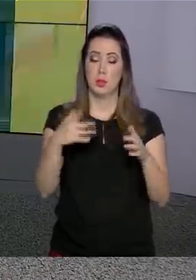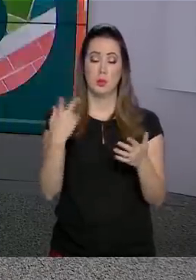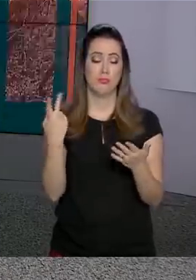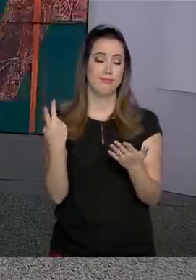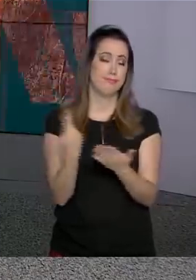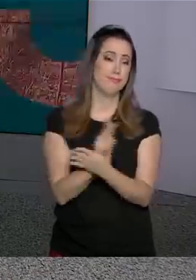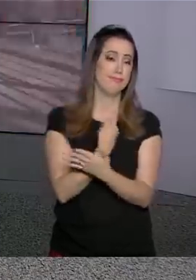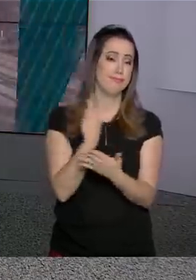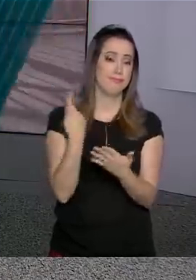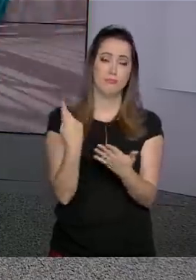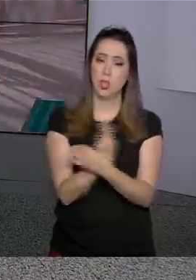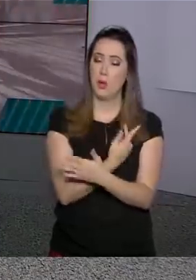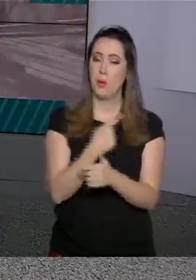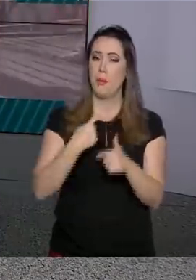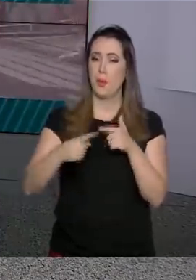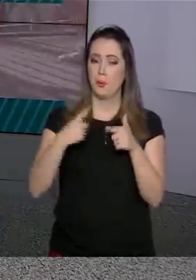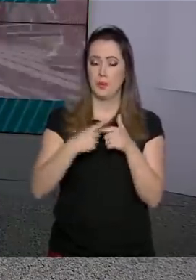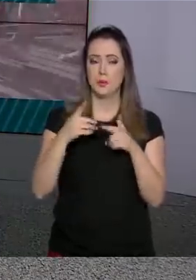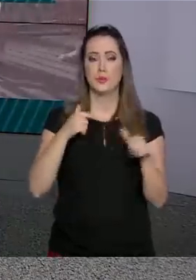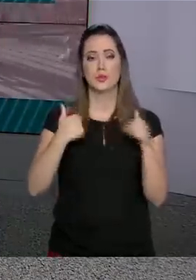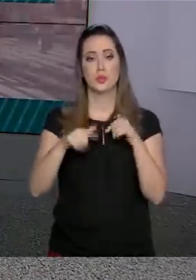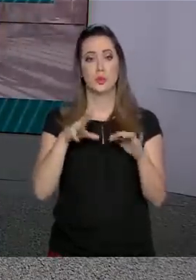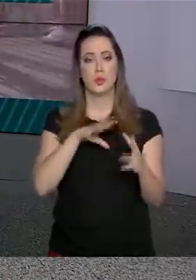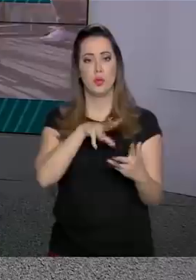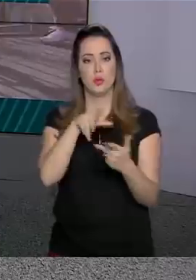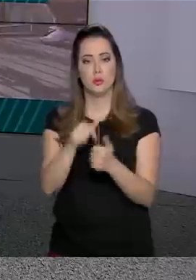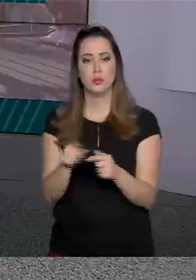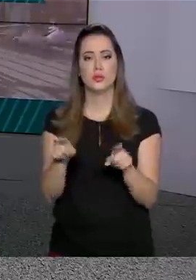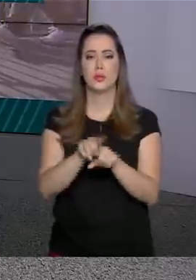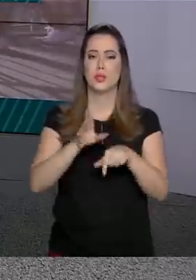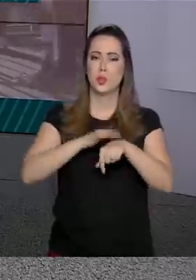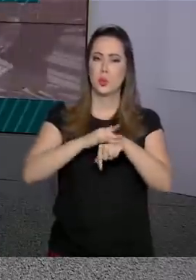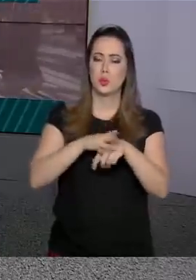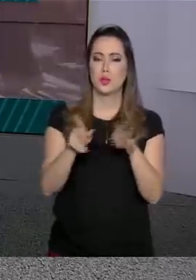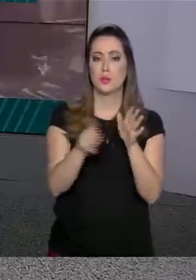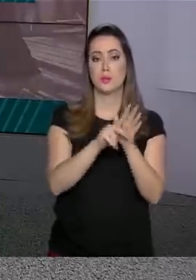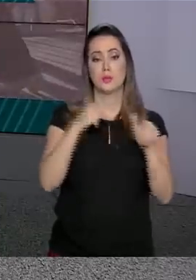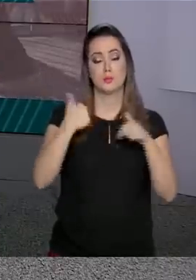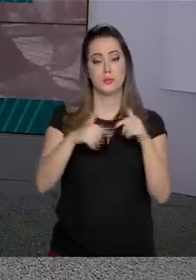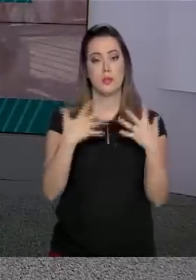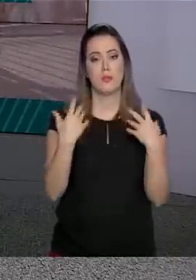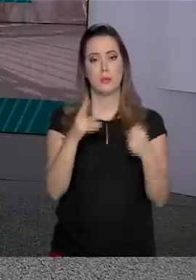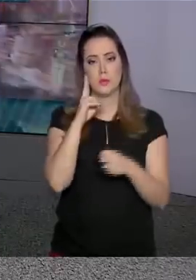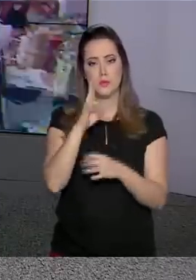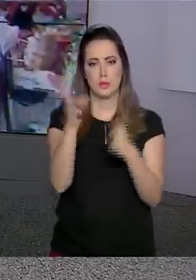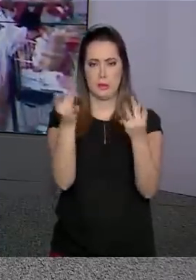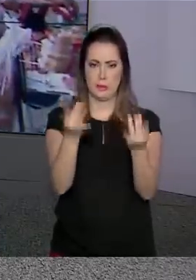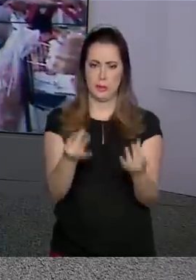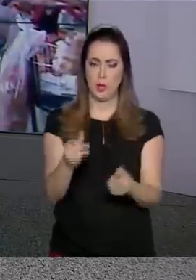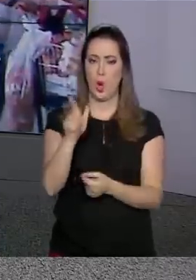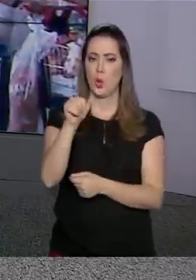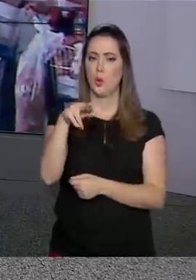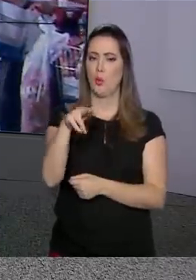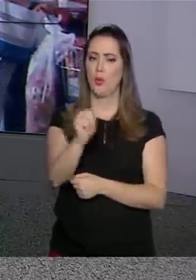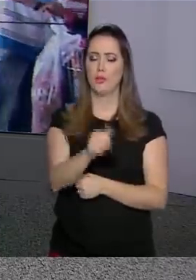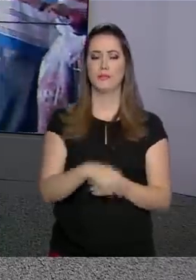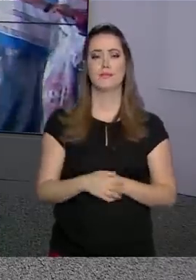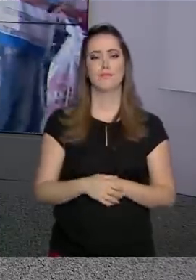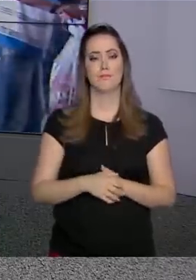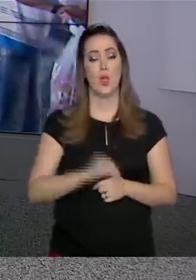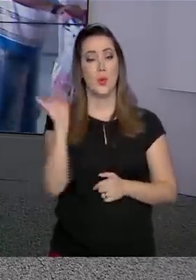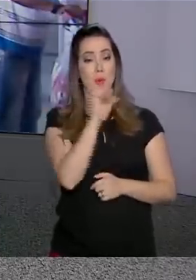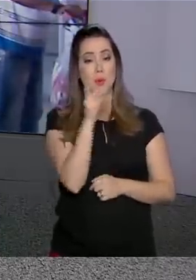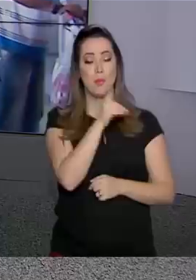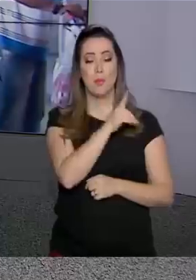mundo, além dos casos de doenças ocupacionais. Sobre esse assunto, a gente vai conversar agora com a repórter Luana Karen. Olá, Luana, bom dia para você. Como é que é a